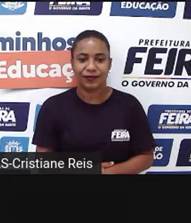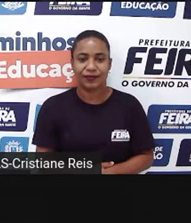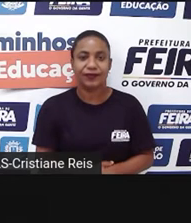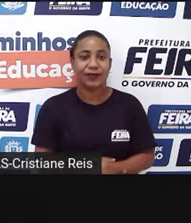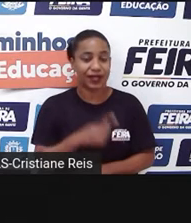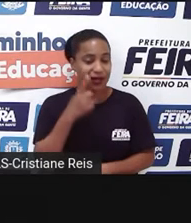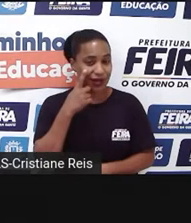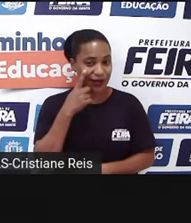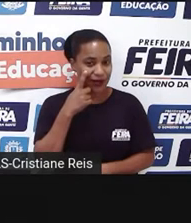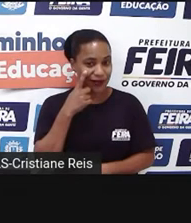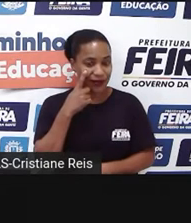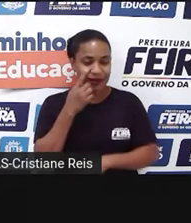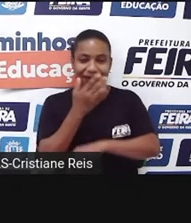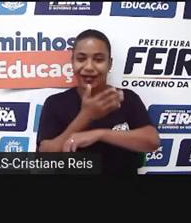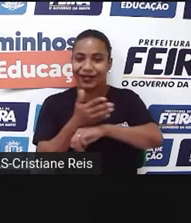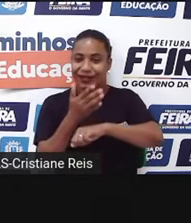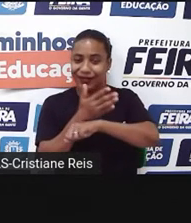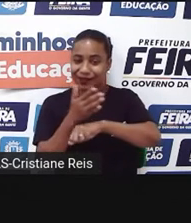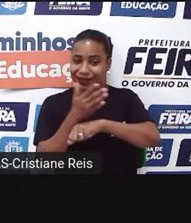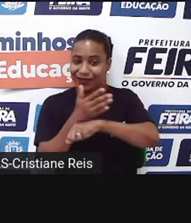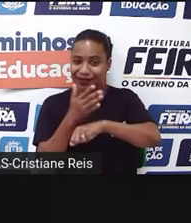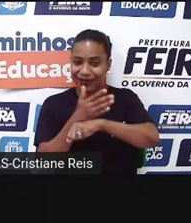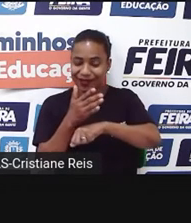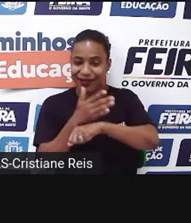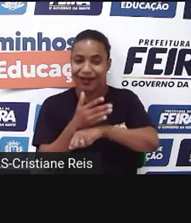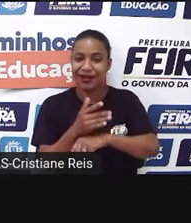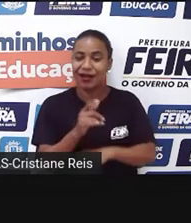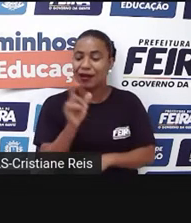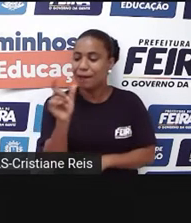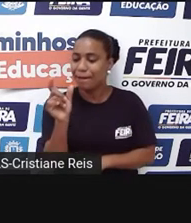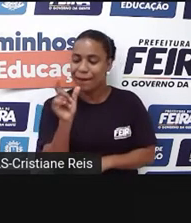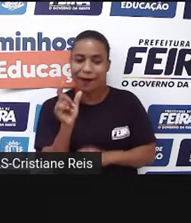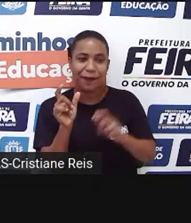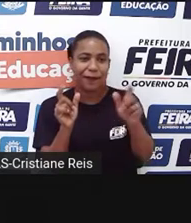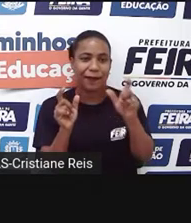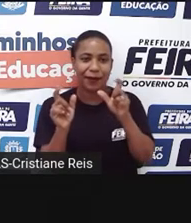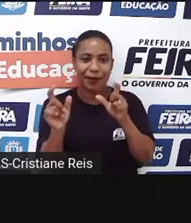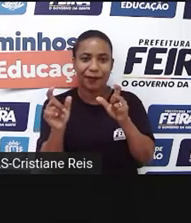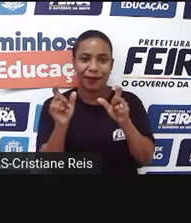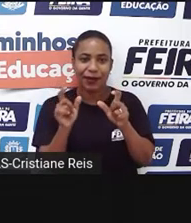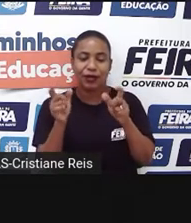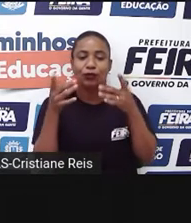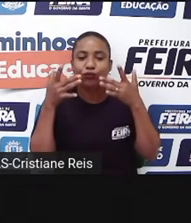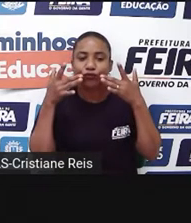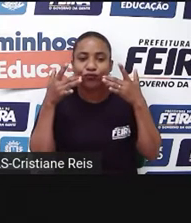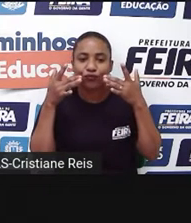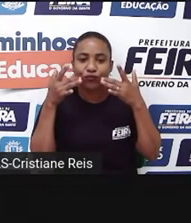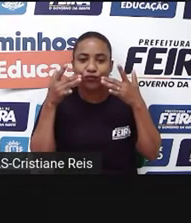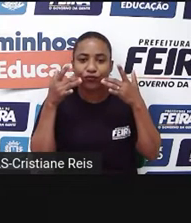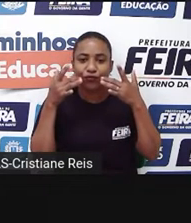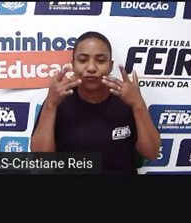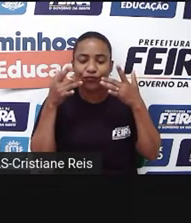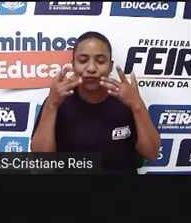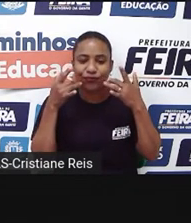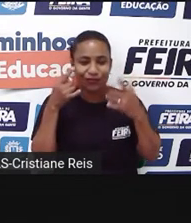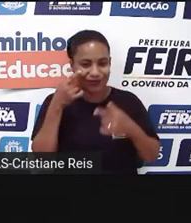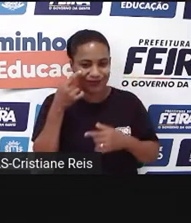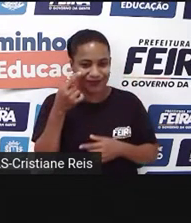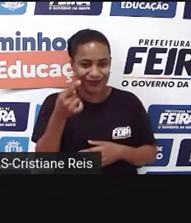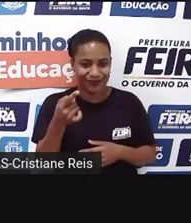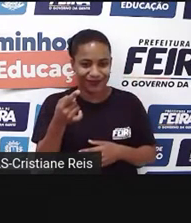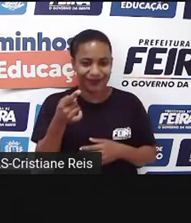praticar um pouquinho o vocabulário que está relacionado a esse gênero textual, o role play, ok?